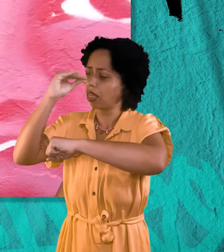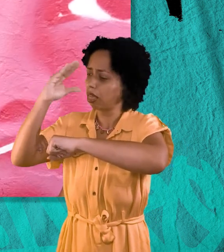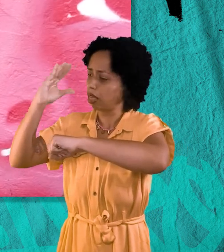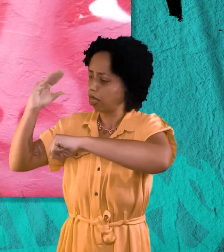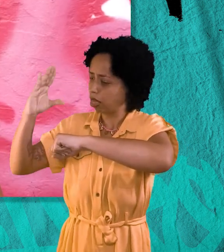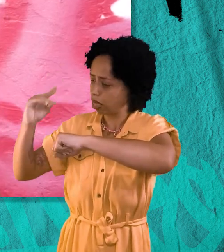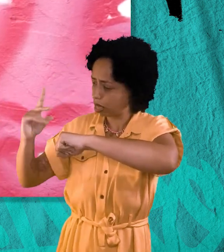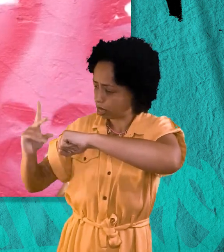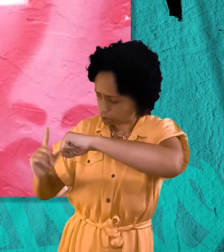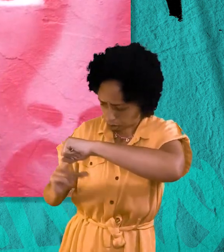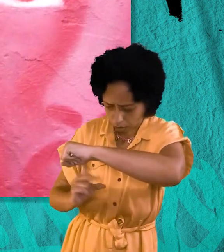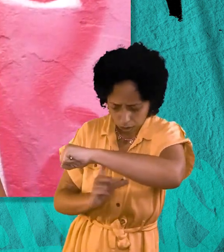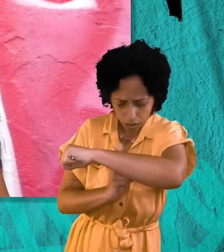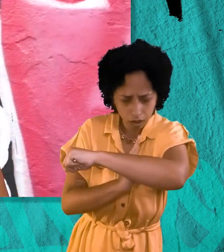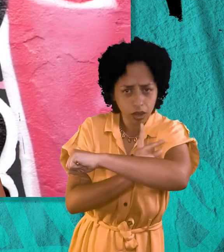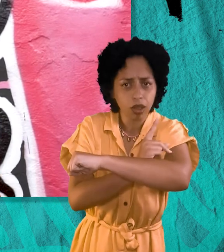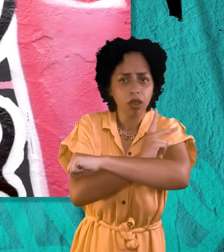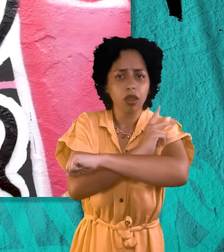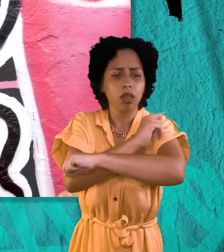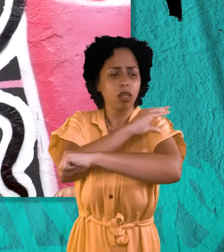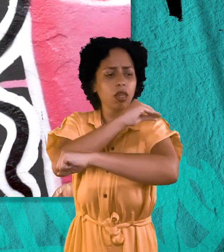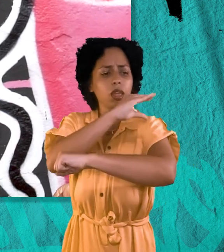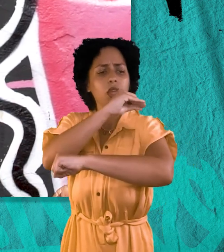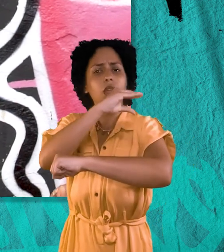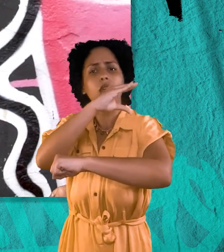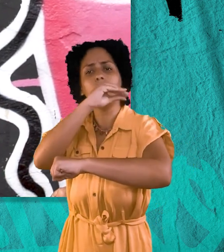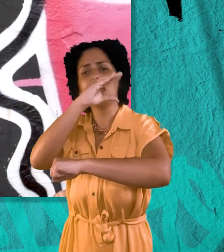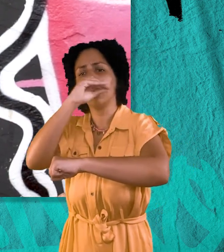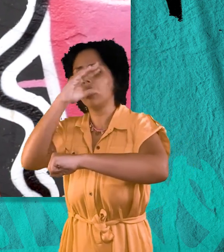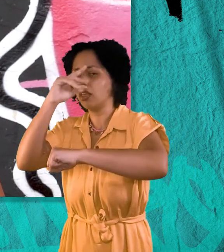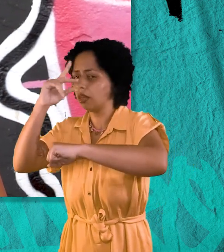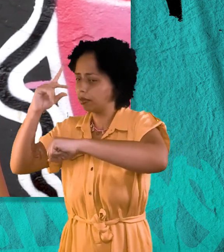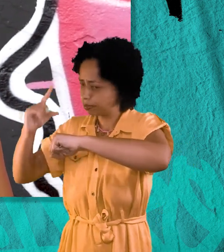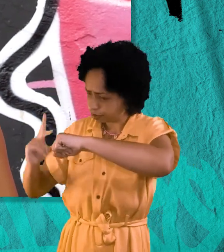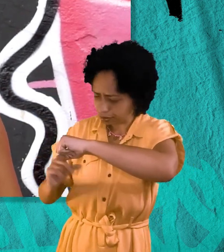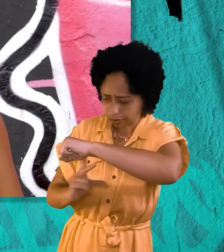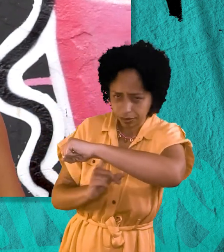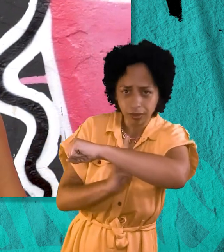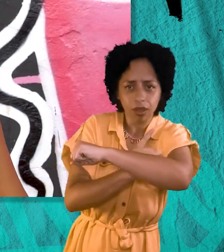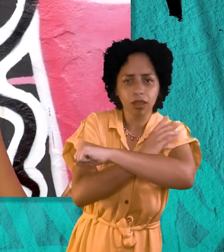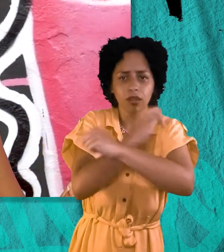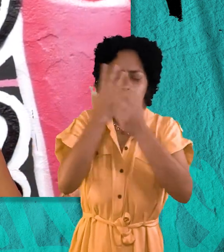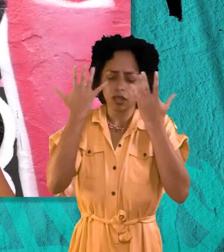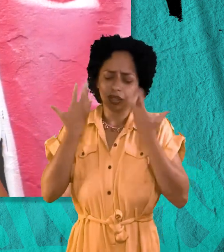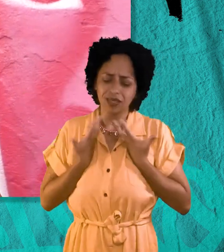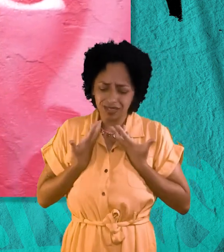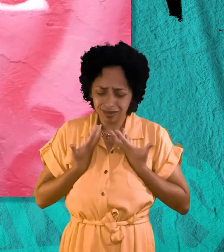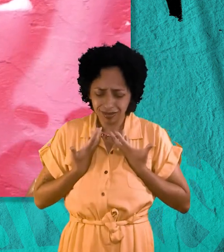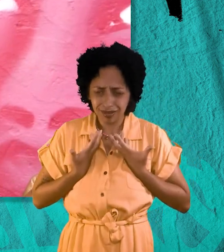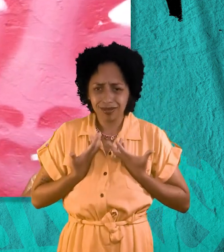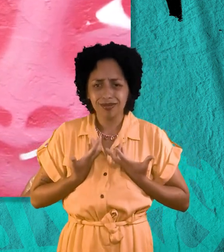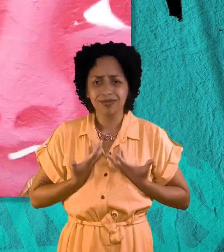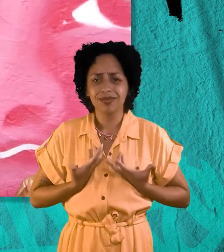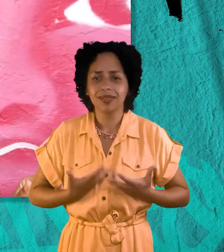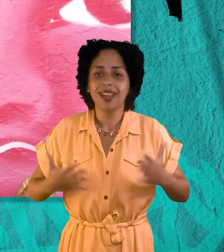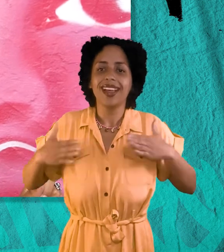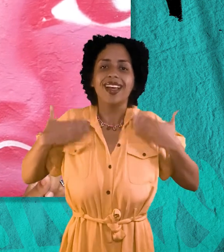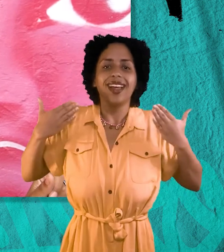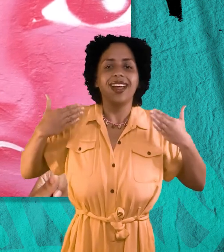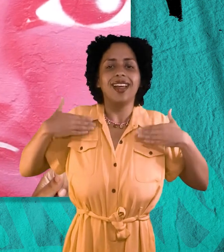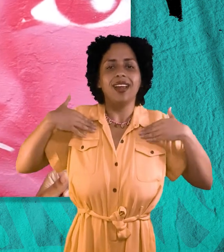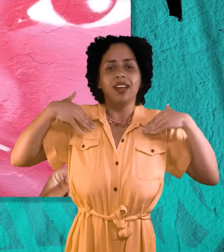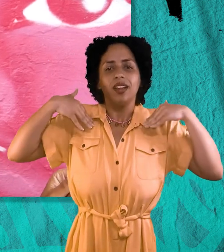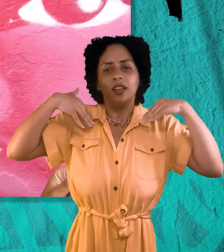E passou mais um pouco. Já estou muito cansado, já perdi toda a